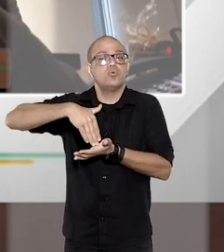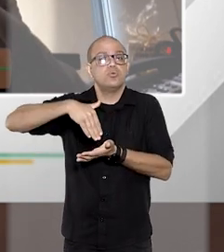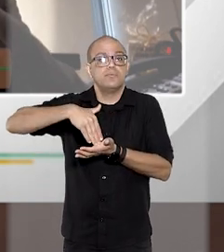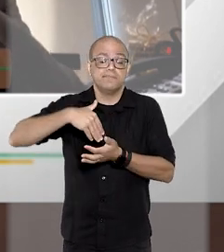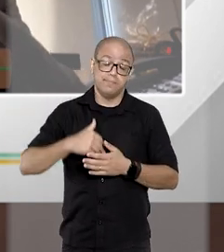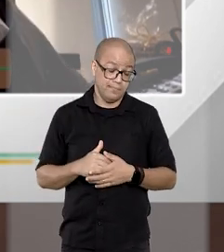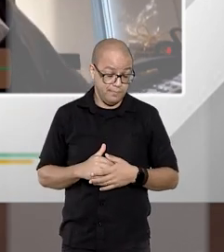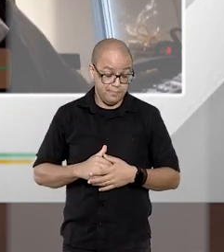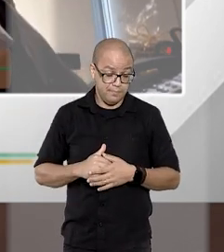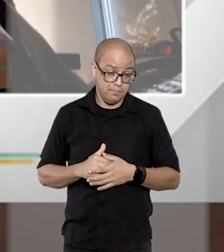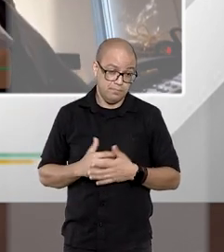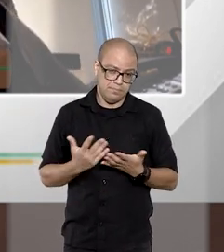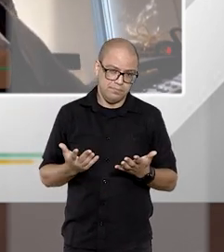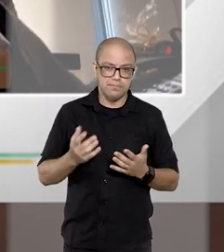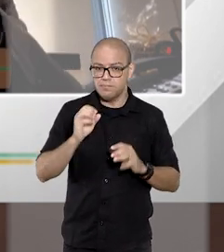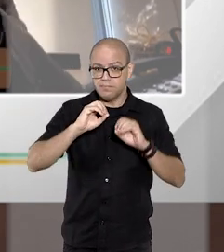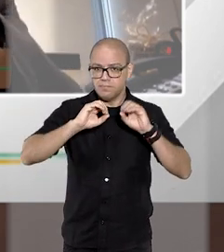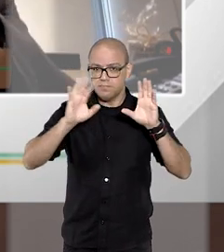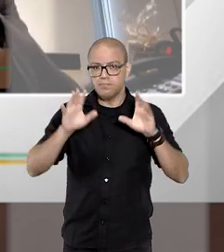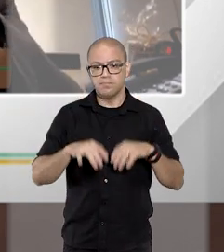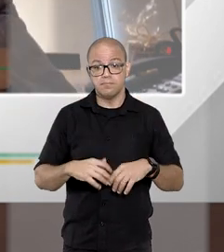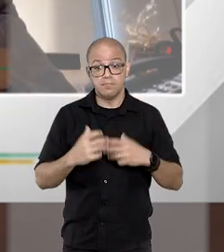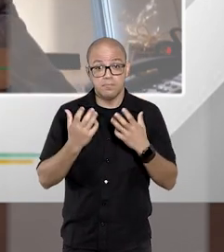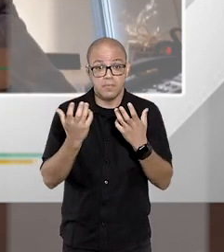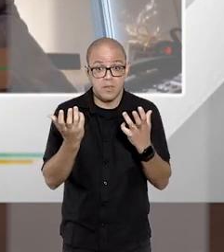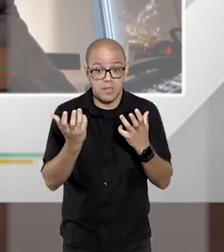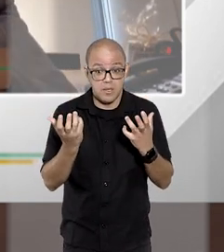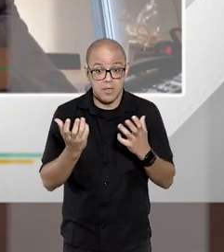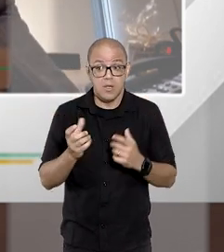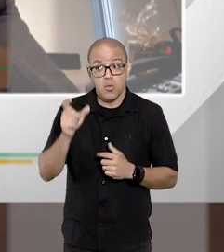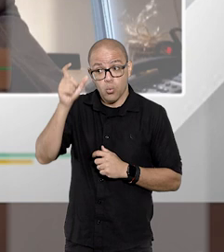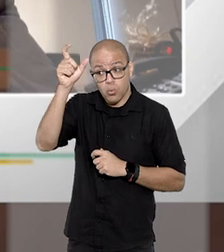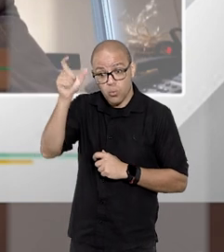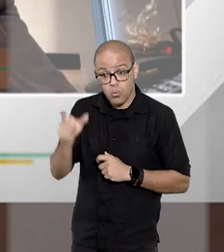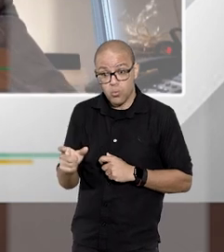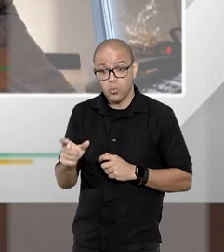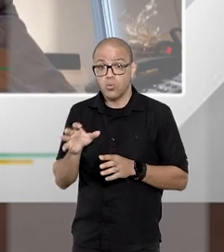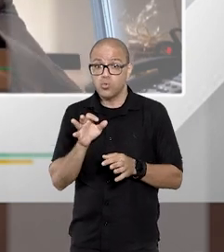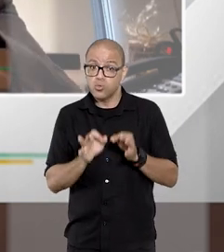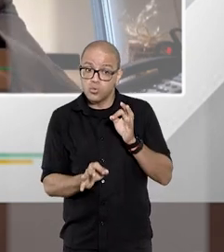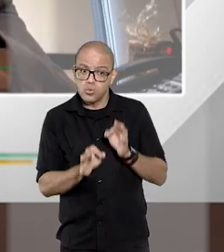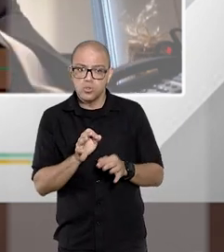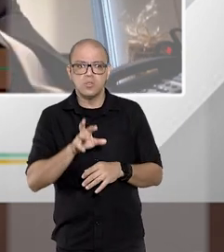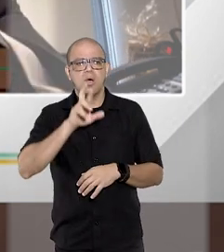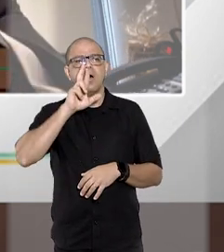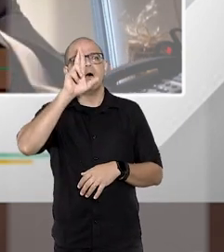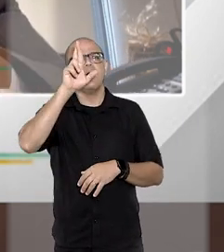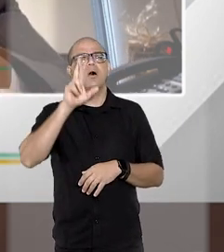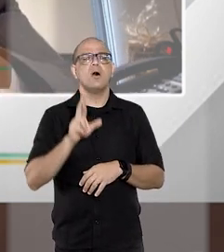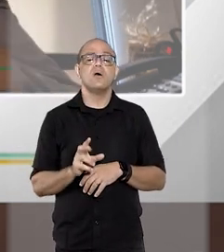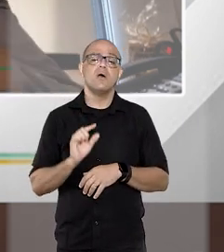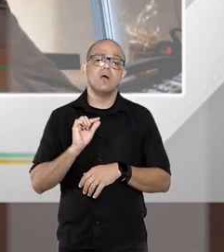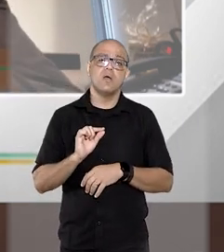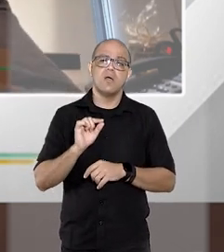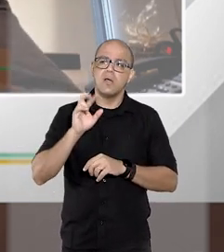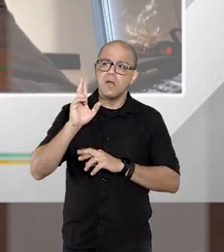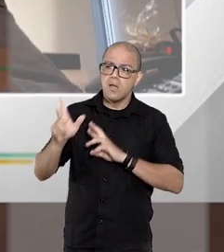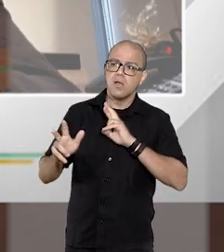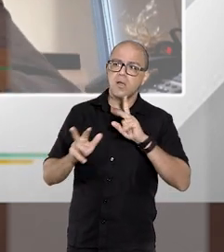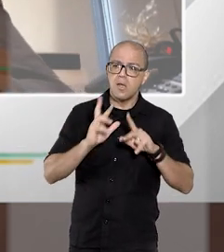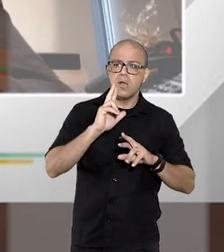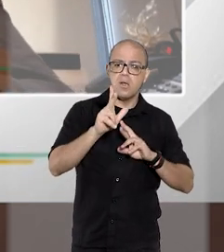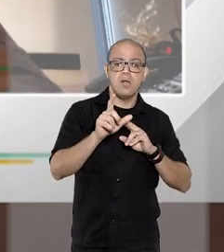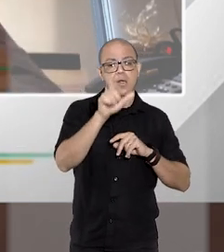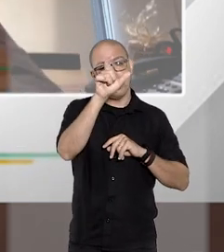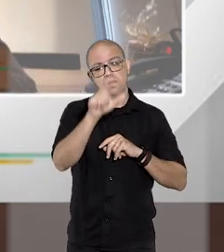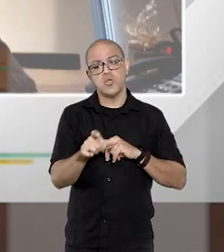último por um motivo muito simples porque se quer um modelo de jurisdição diferenciado